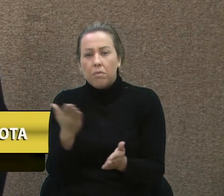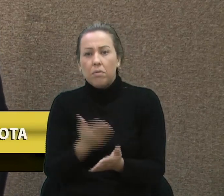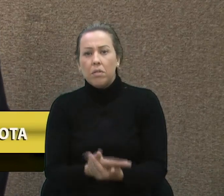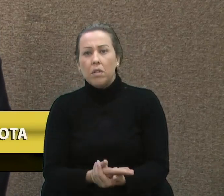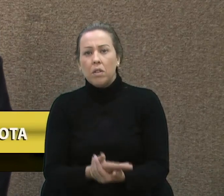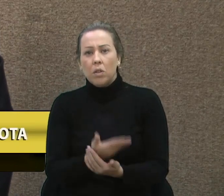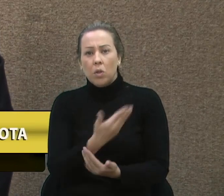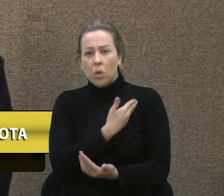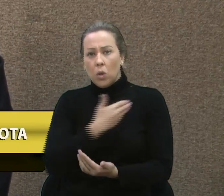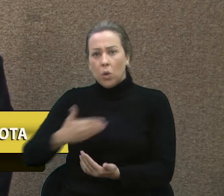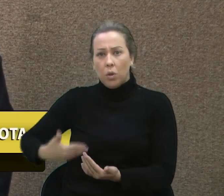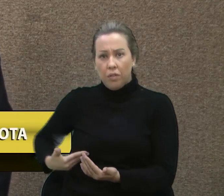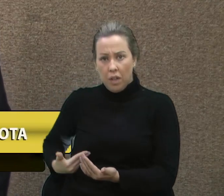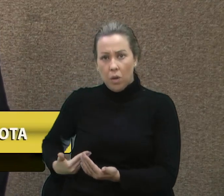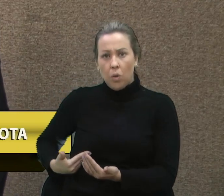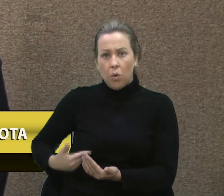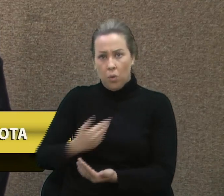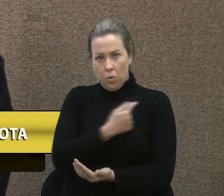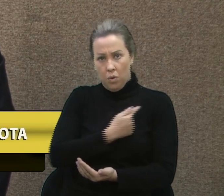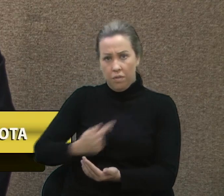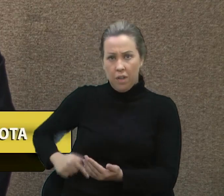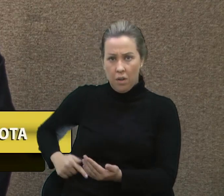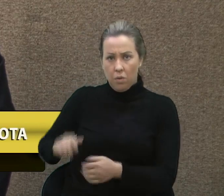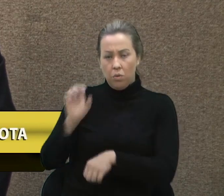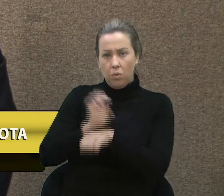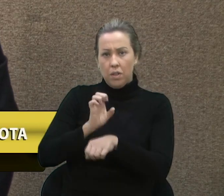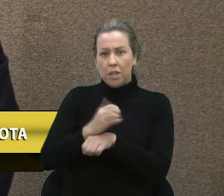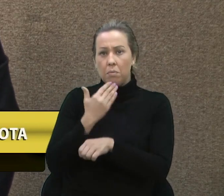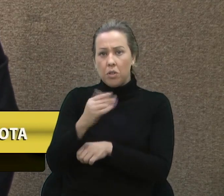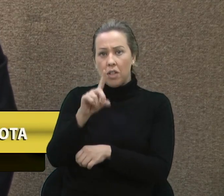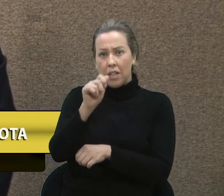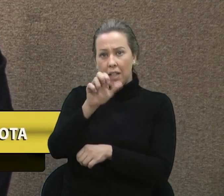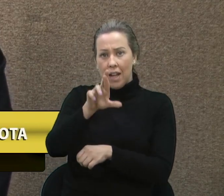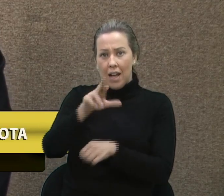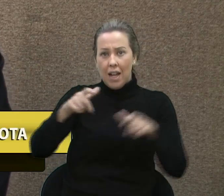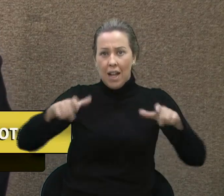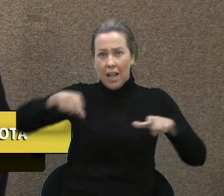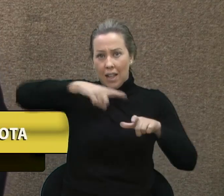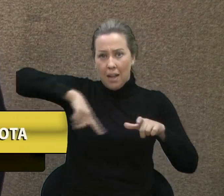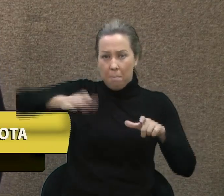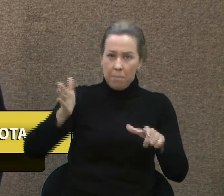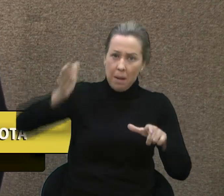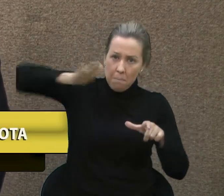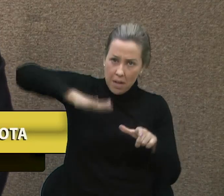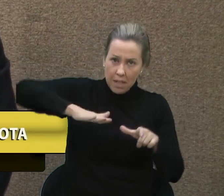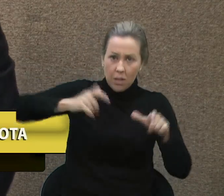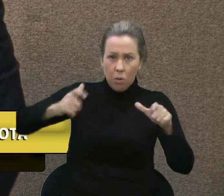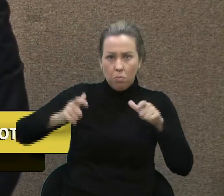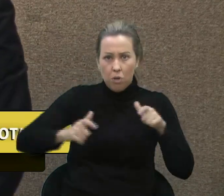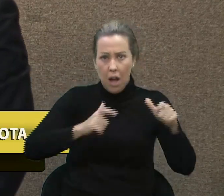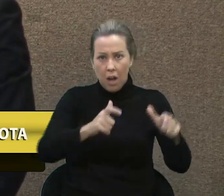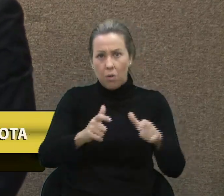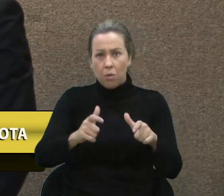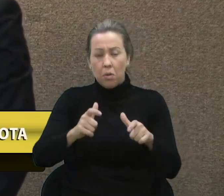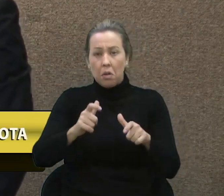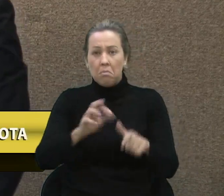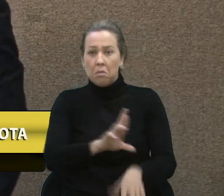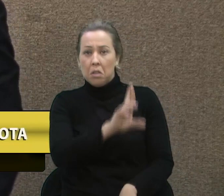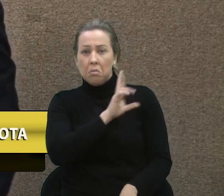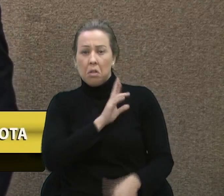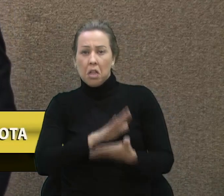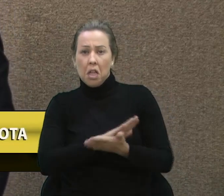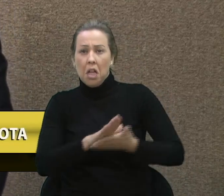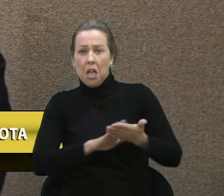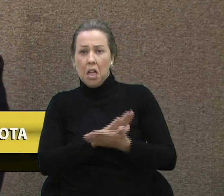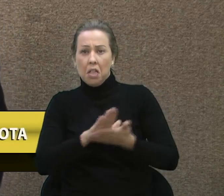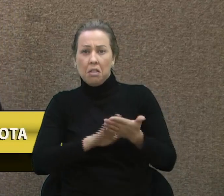que o governo do Estado e o Dyer pelo menos tapasse os buracos da Rota do Sol, eu não fui atendido, vereador